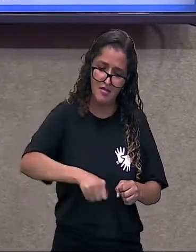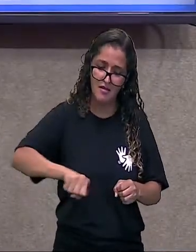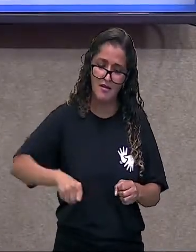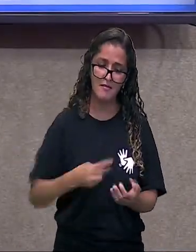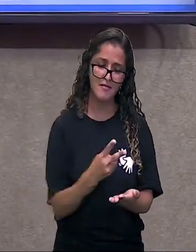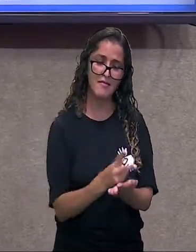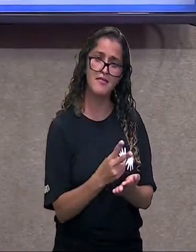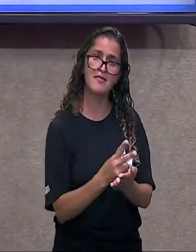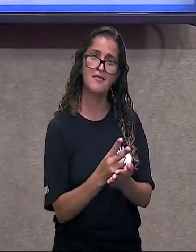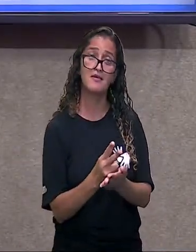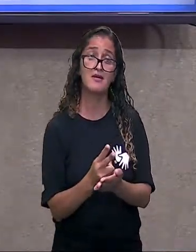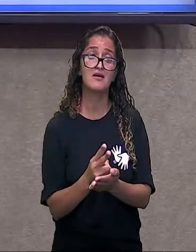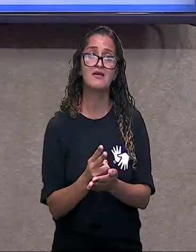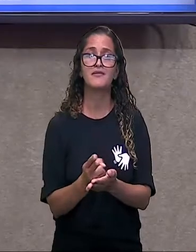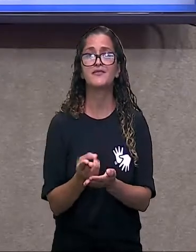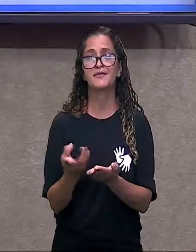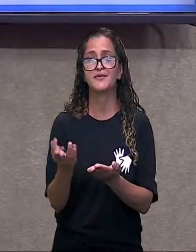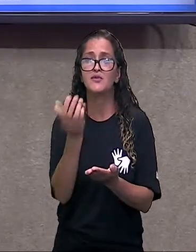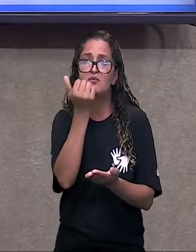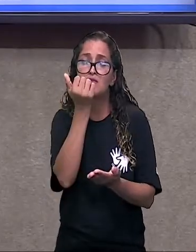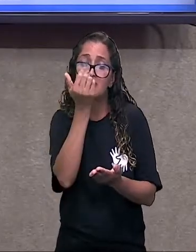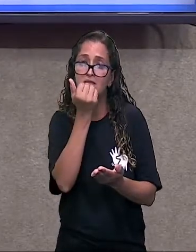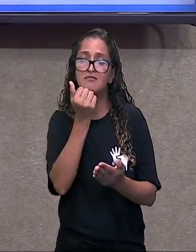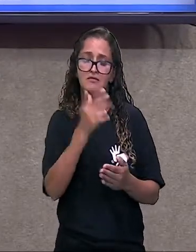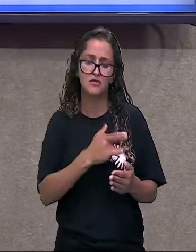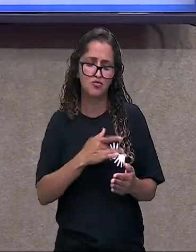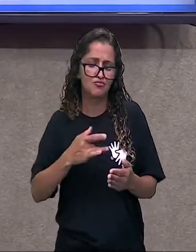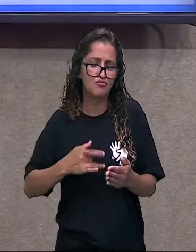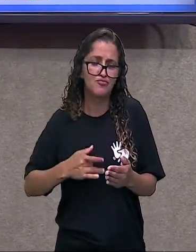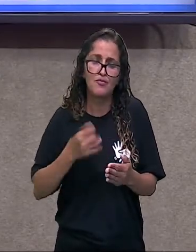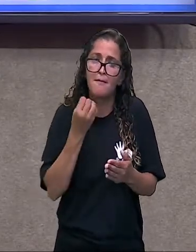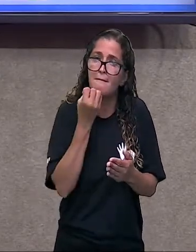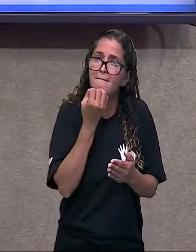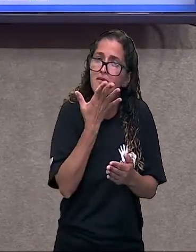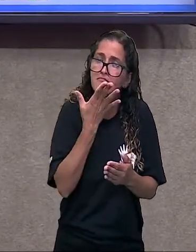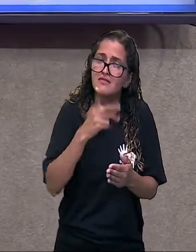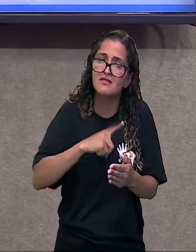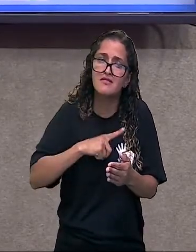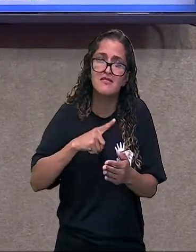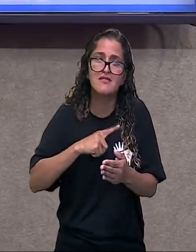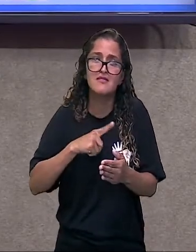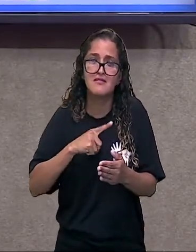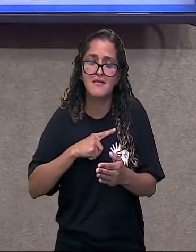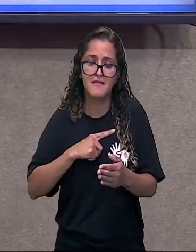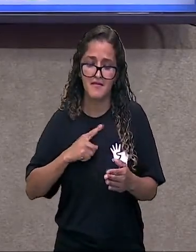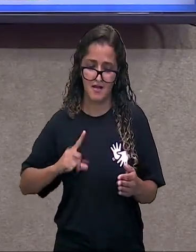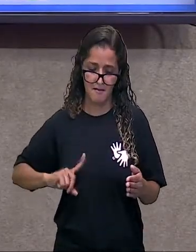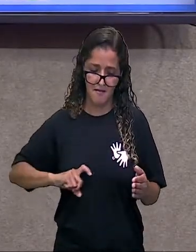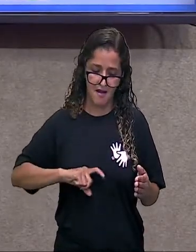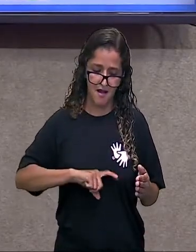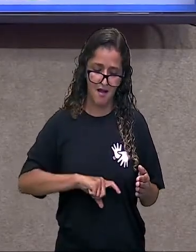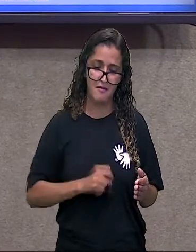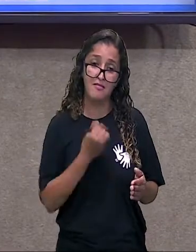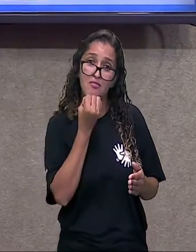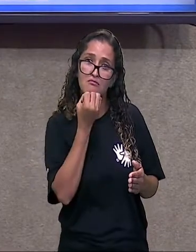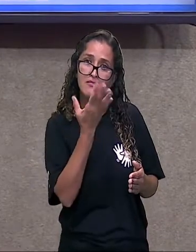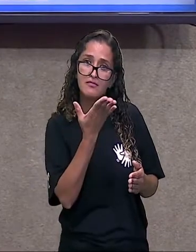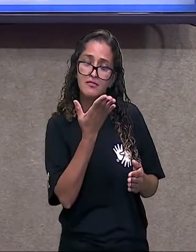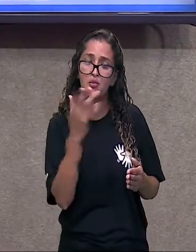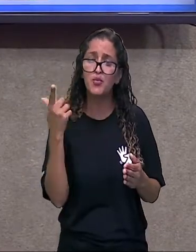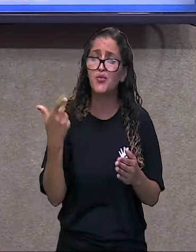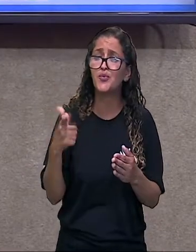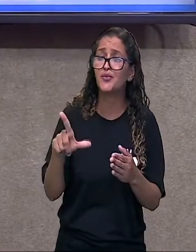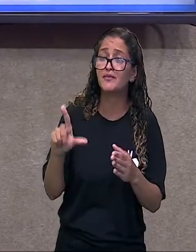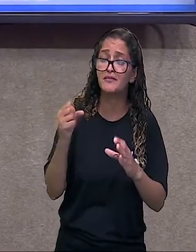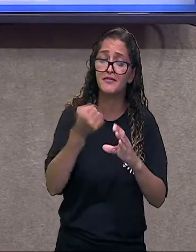alimentos, eles são ricos nesses probióticos. Quais são outras características